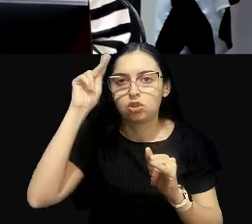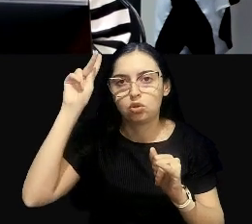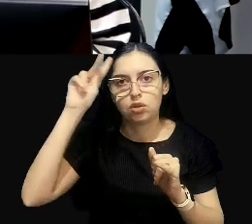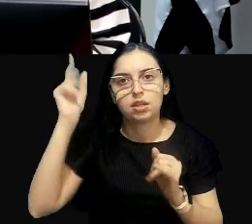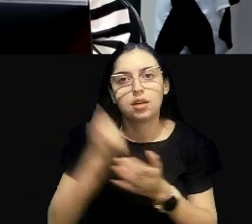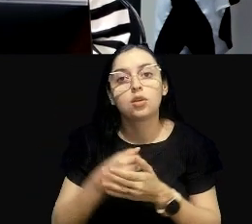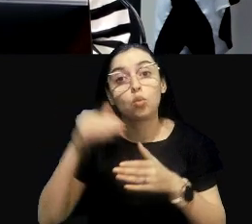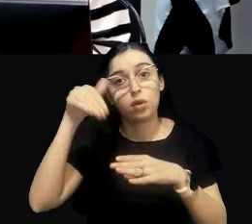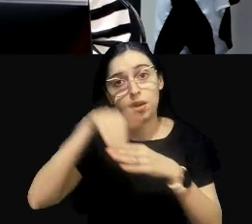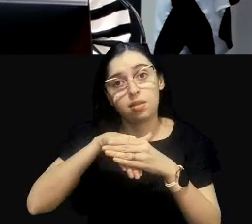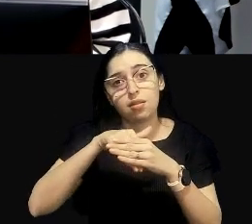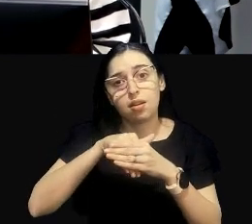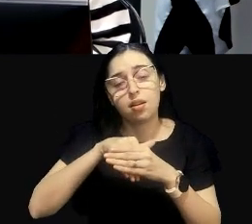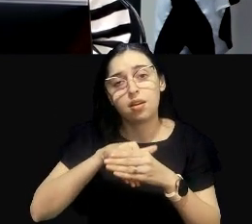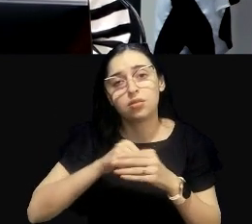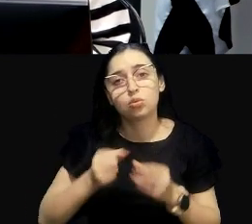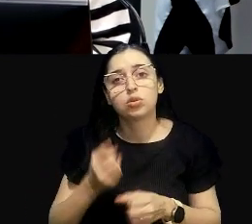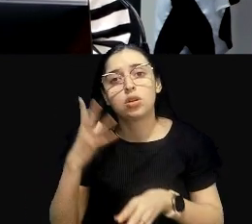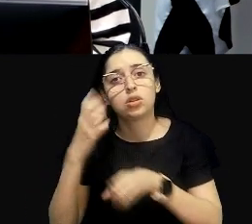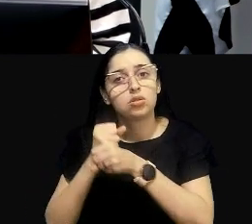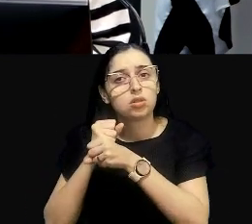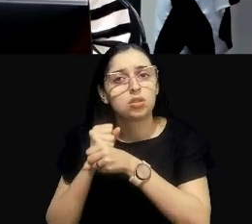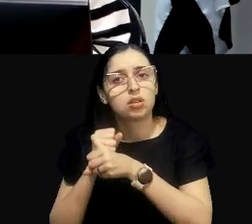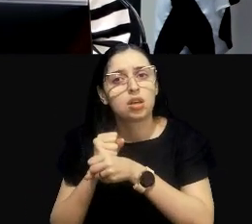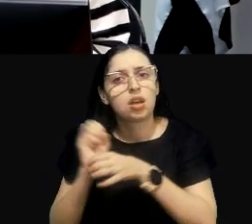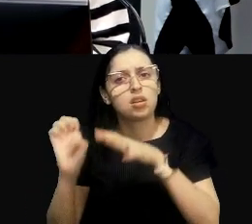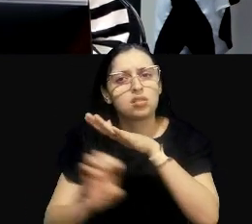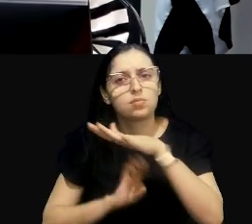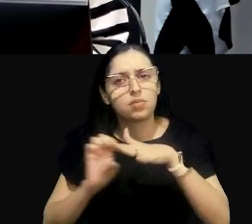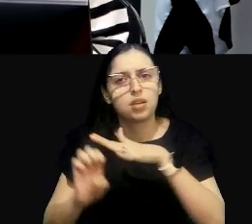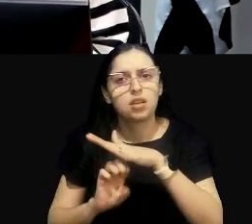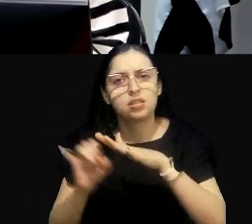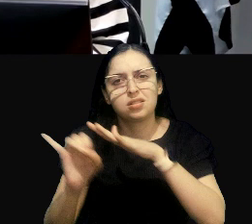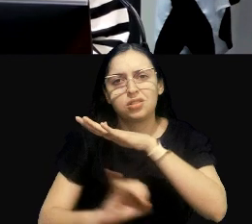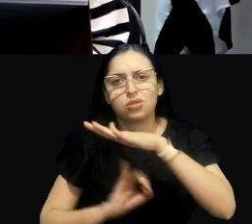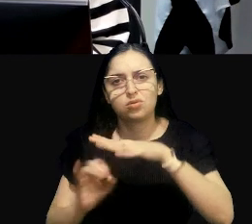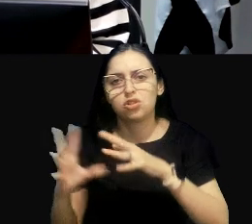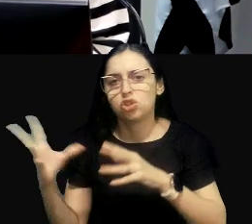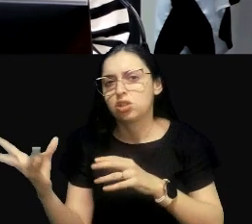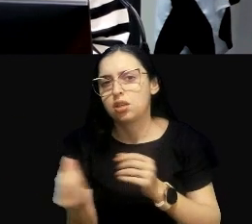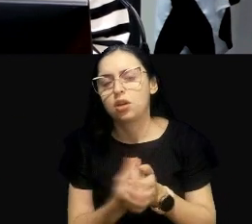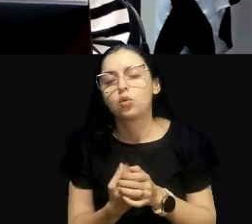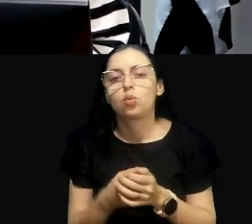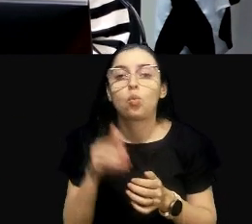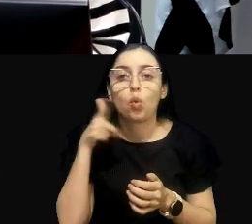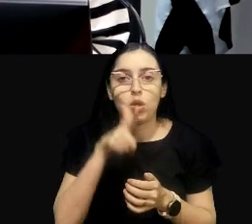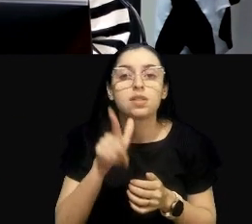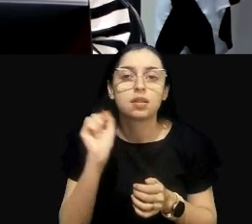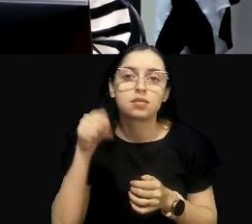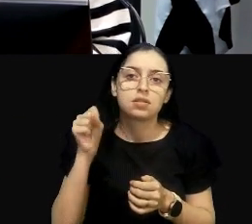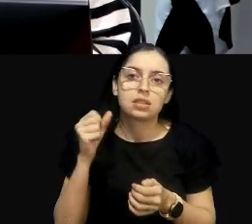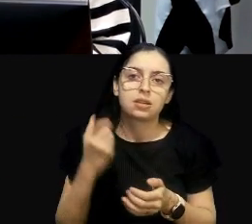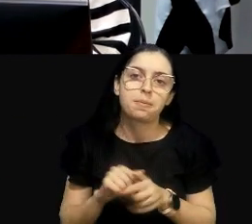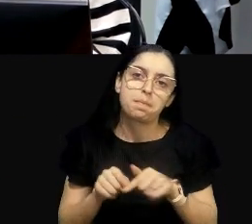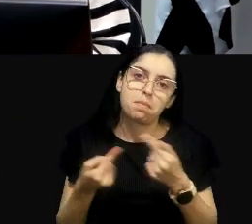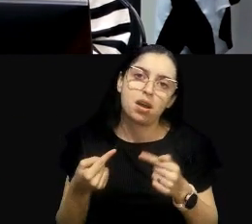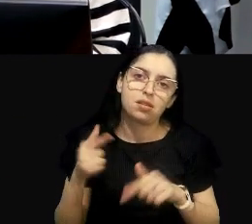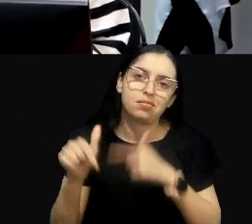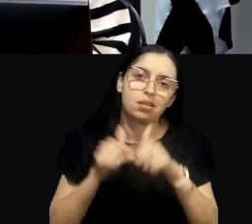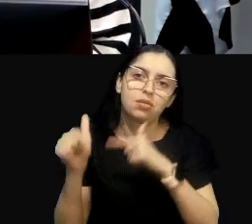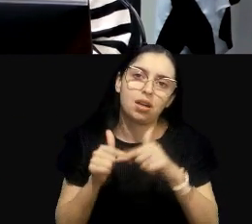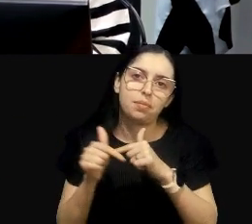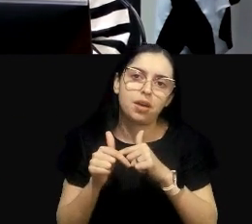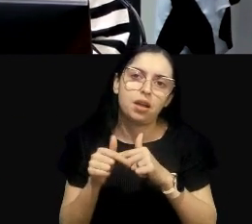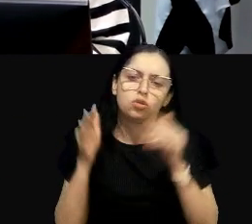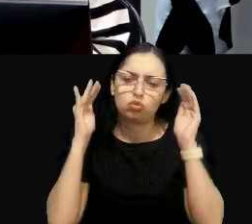guardadas nos bancos de dados das instituições em geral. A gente consegue, sim. Mas, é um trabalho de